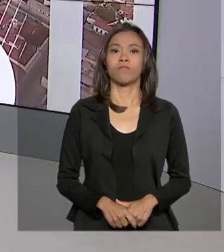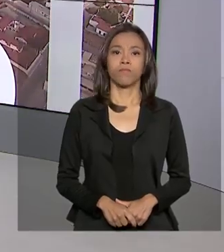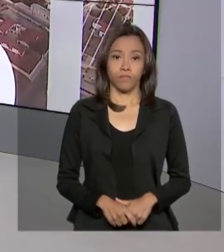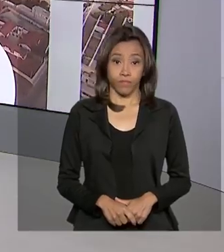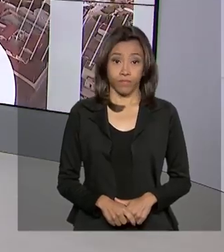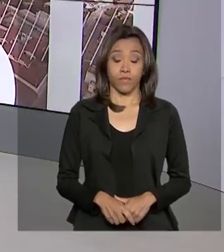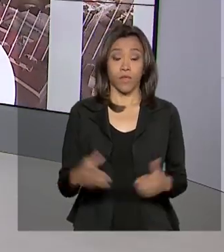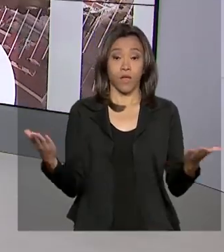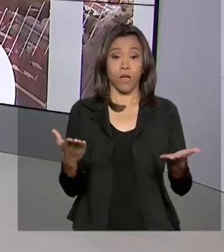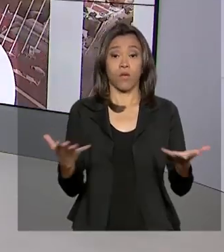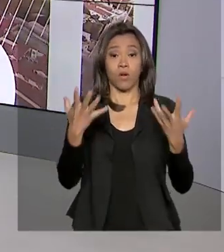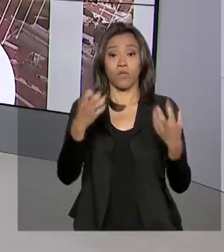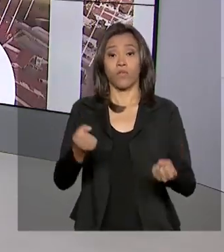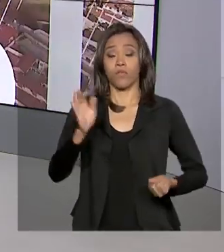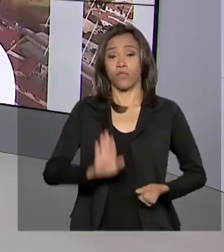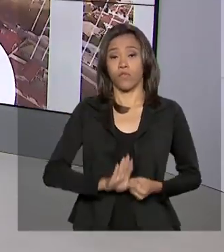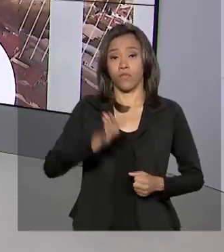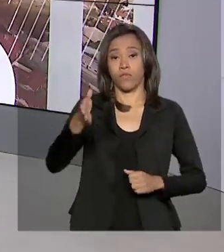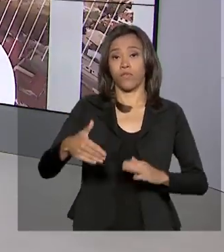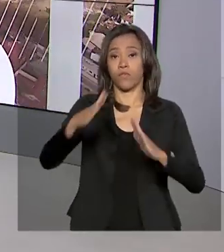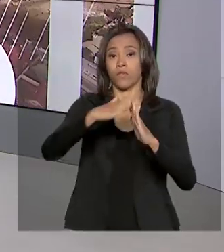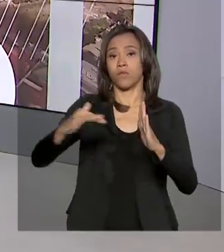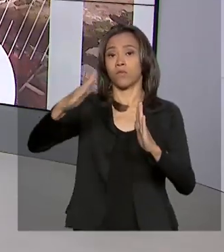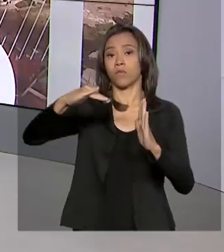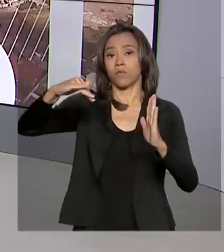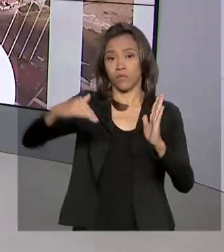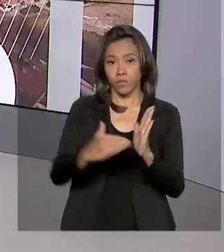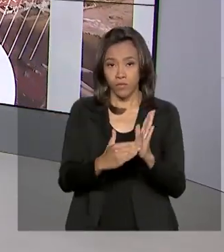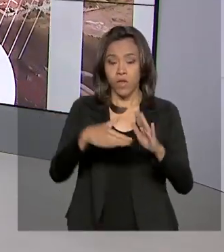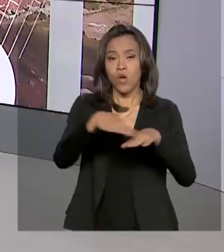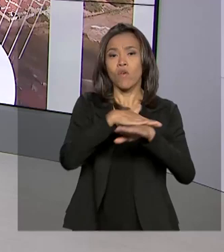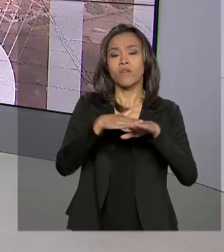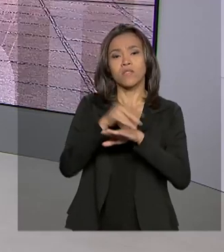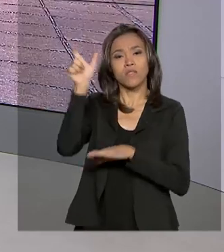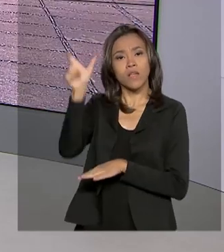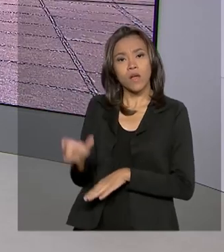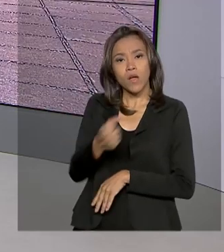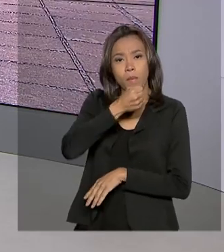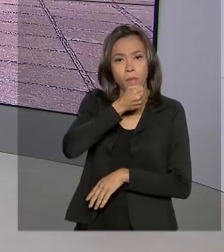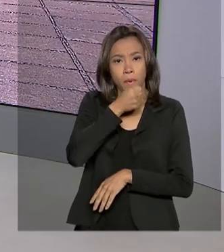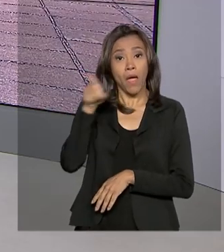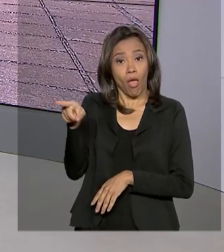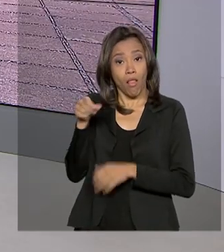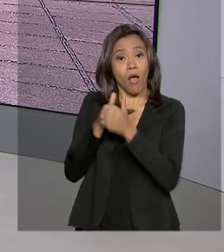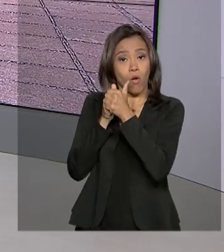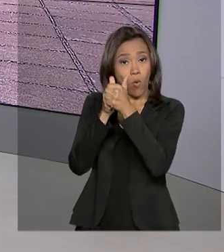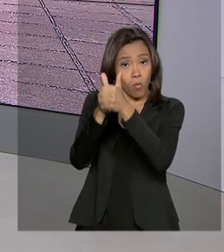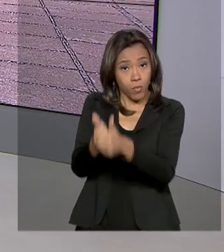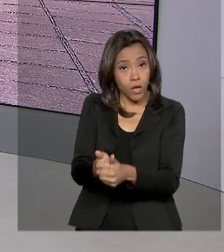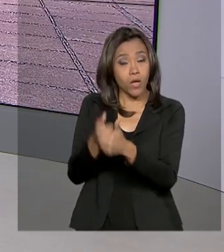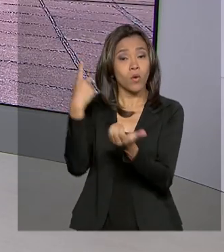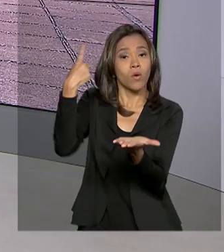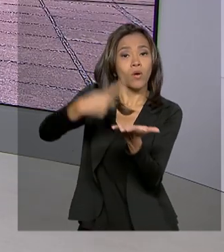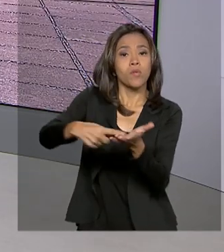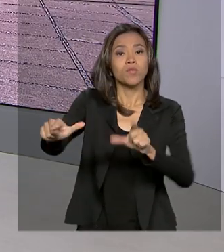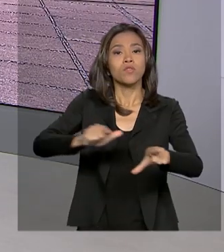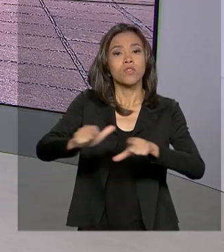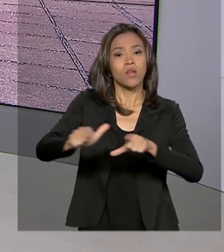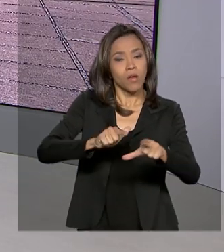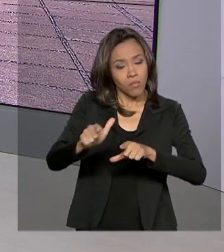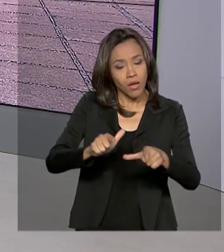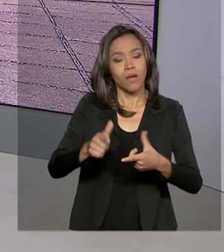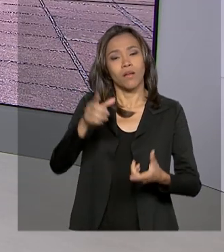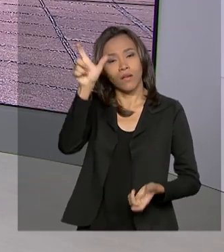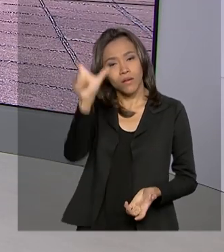Nós vamos agora ao Palácio da Alvorada conversar com a repórter Luciana Colares de Holanda. Ela acompanha a agenda de compromissos do presidente desta